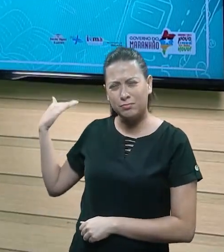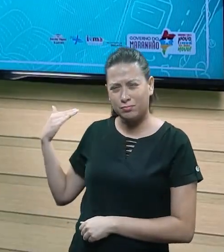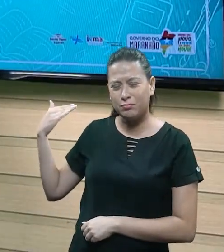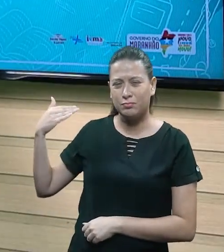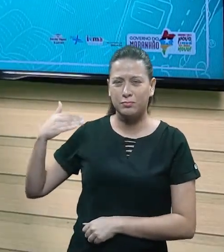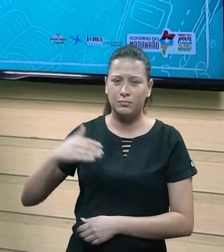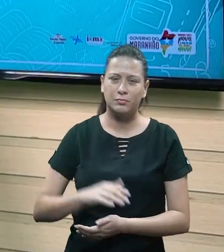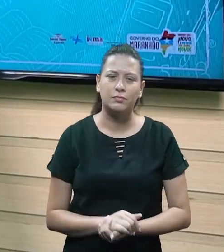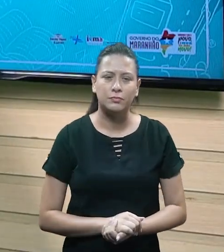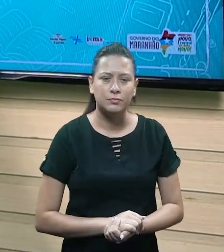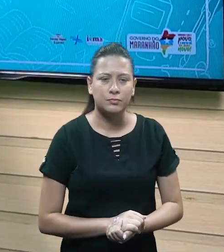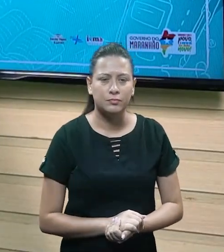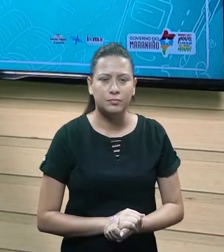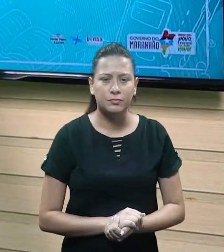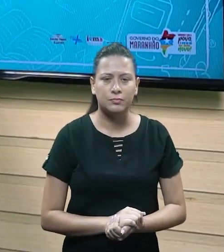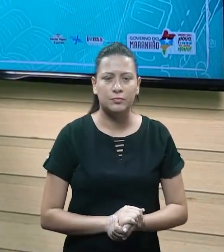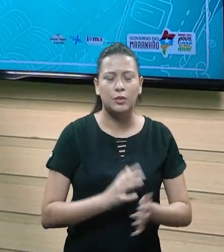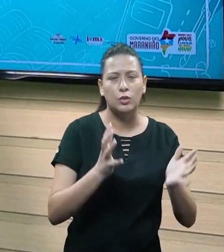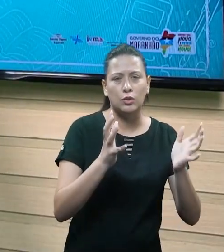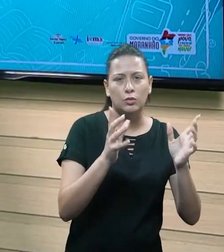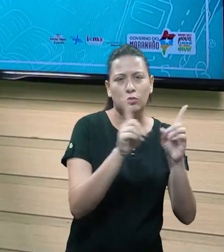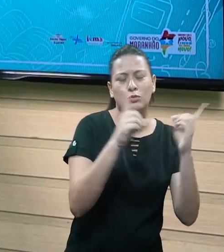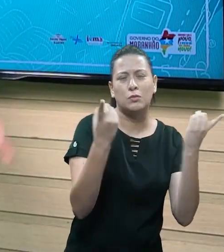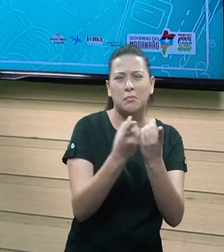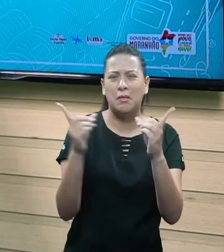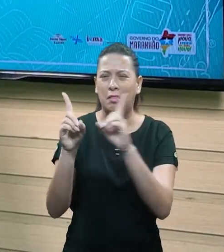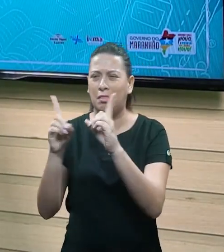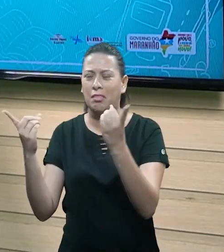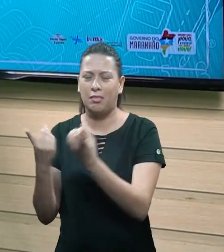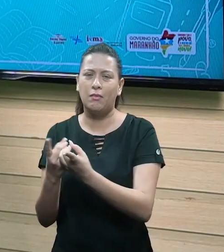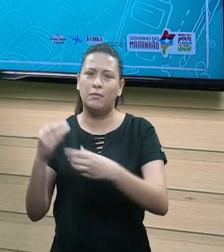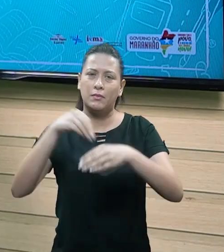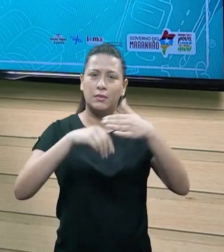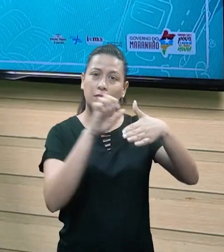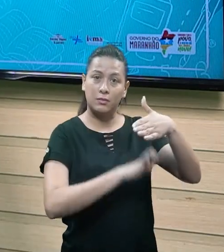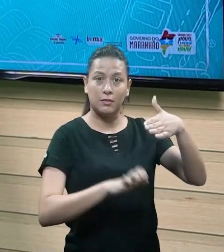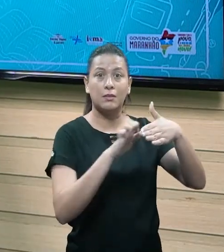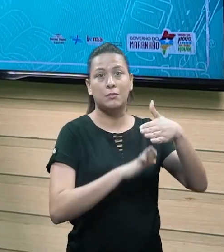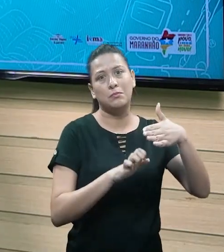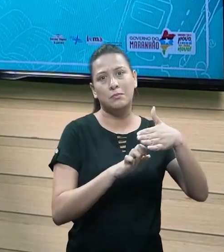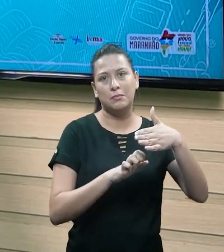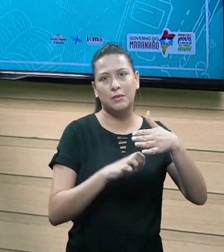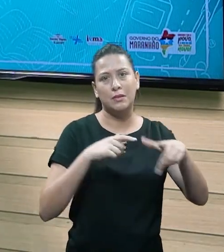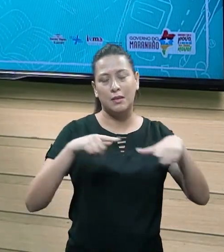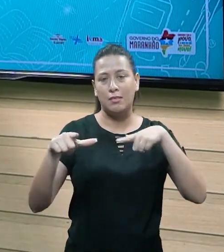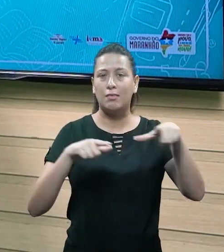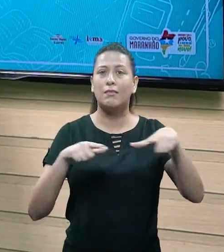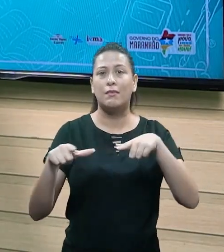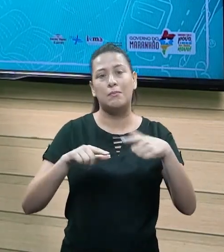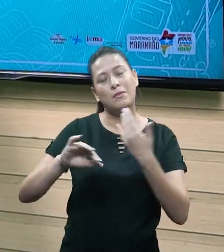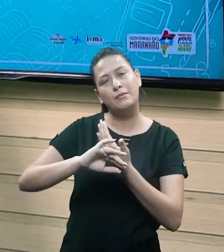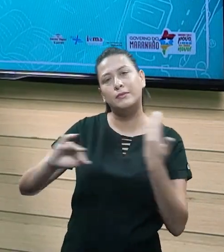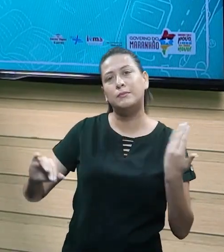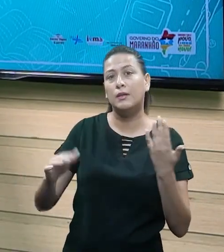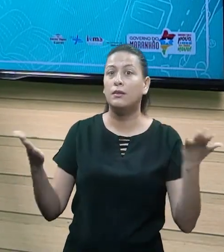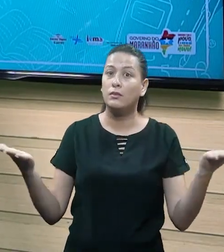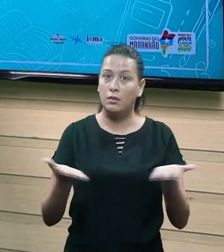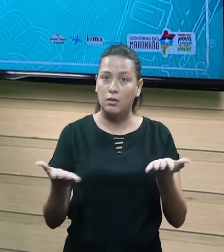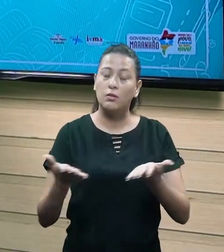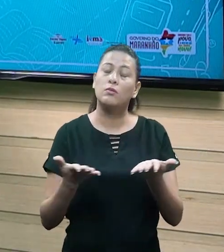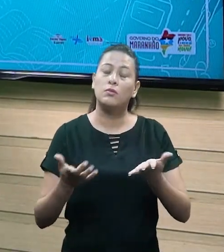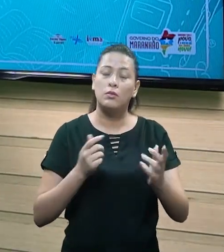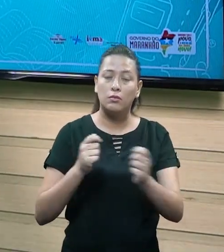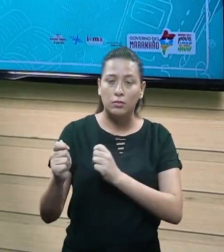Antigamente, há décadas atrás, se colocavam os setores da empresa como situações isoladas, como setores isolados, ou seja, eles trabalhavam independentes, tá?